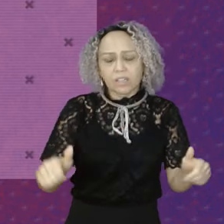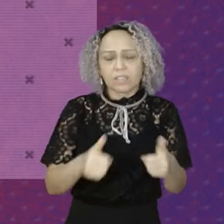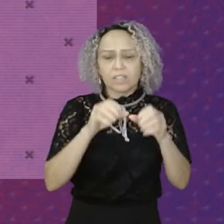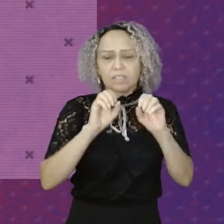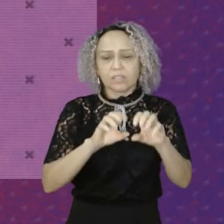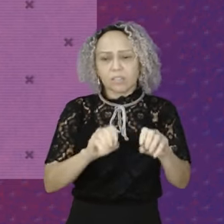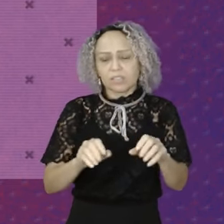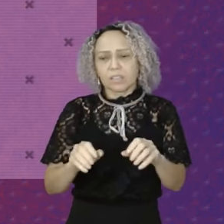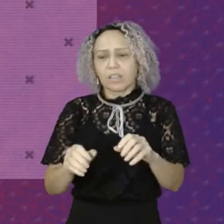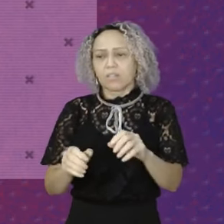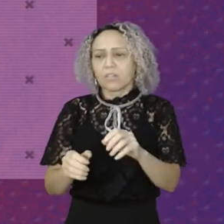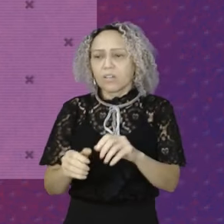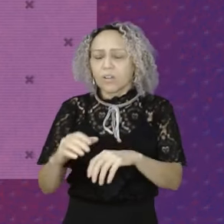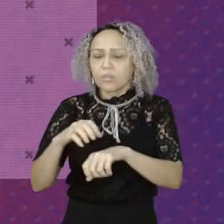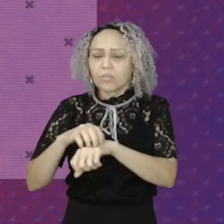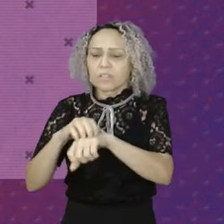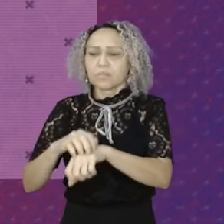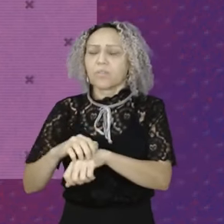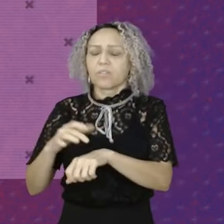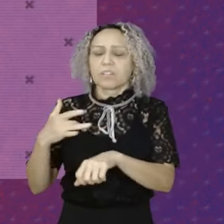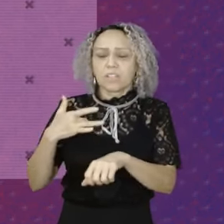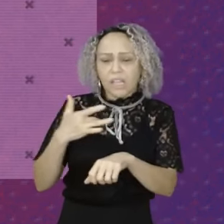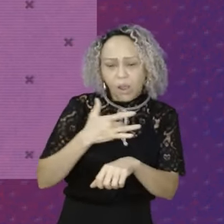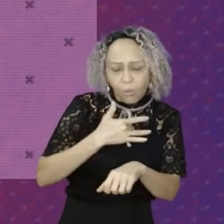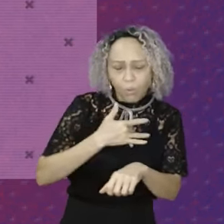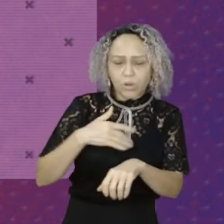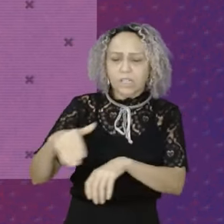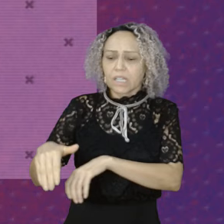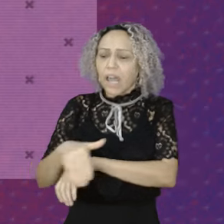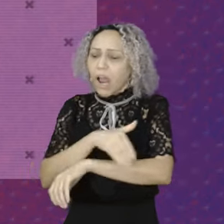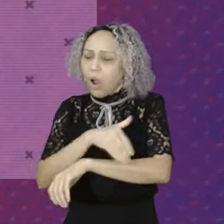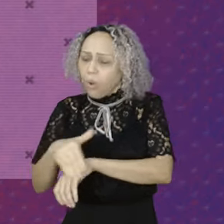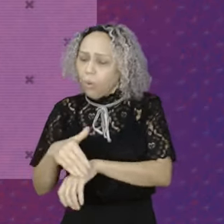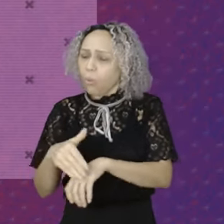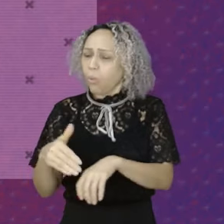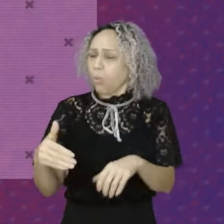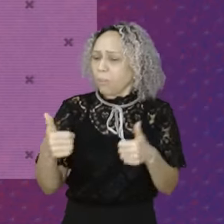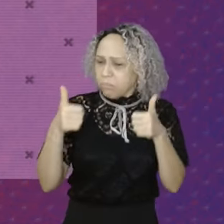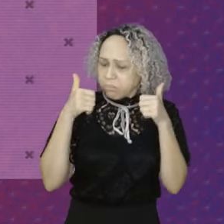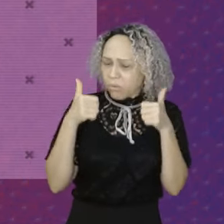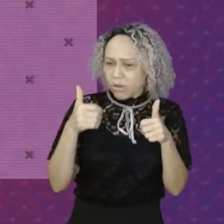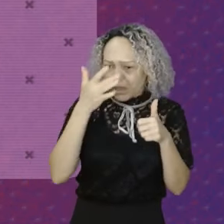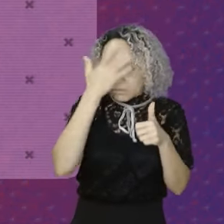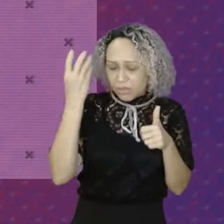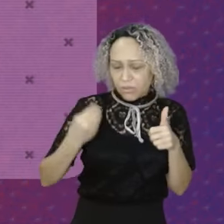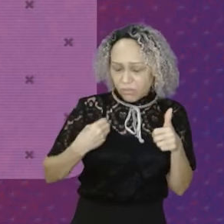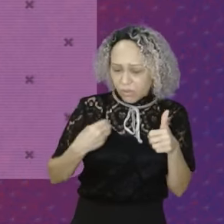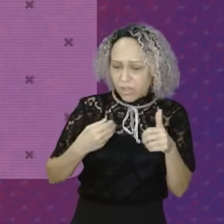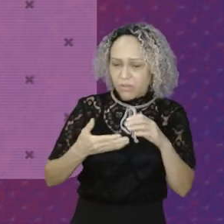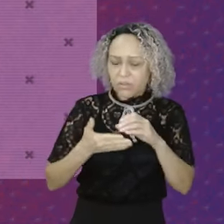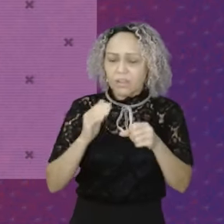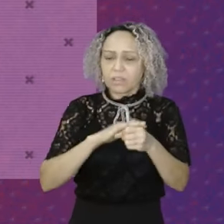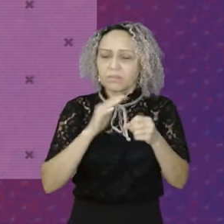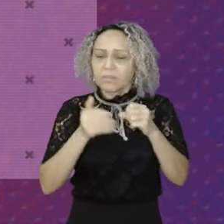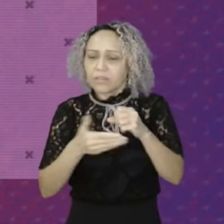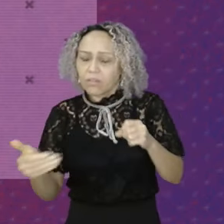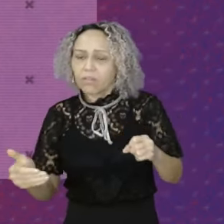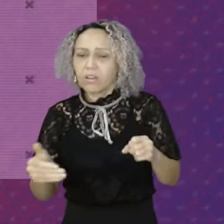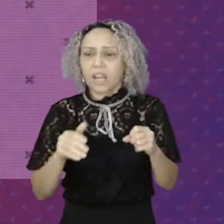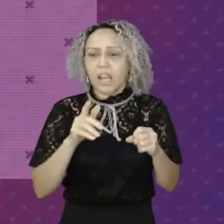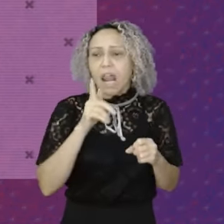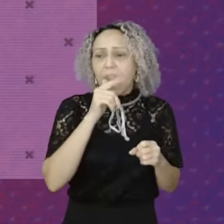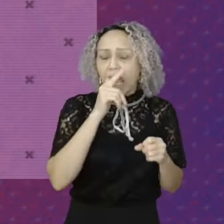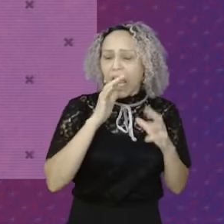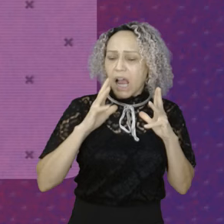Na qualidade Da rua Que as pessoas moram Na coleta De esgoto No tratamento De esgoto Na qualidade Da água Que as pessoas